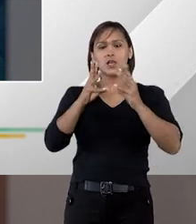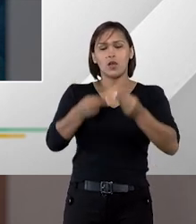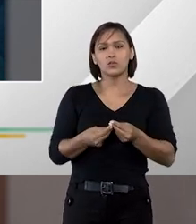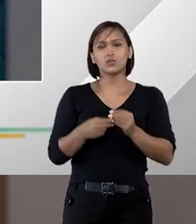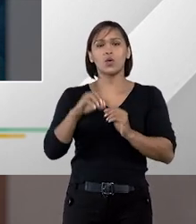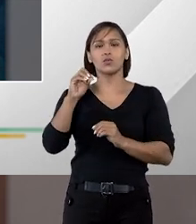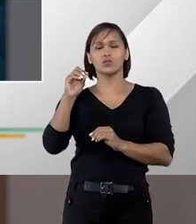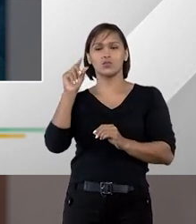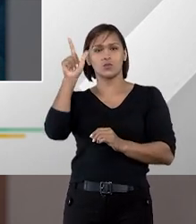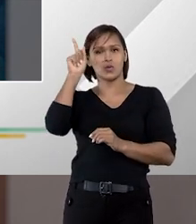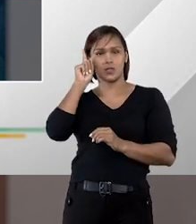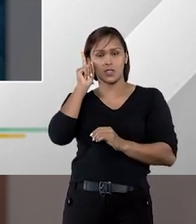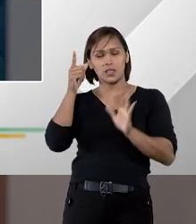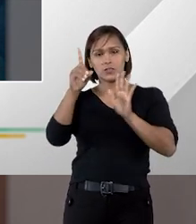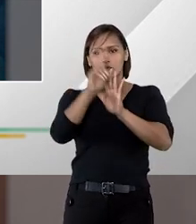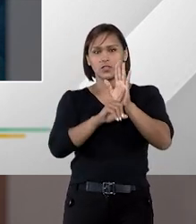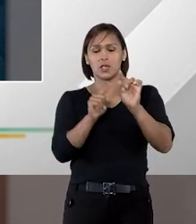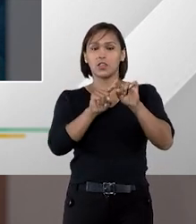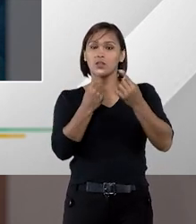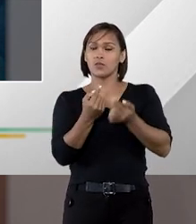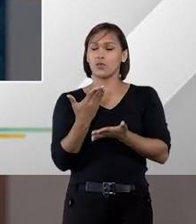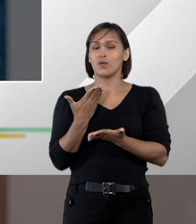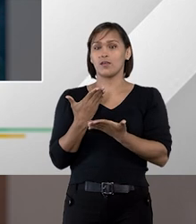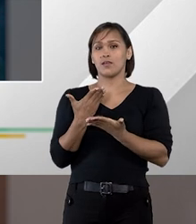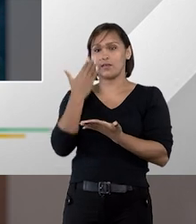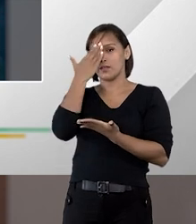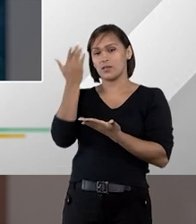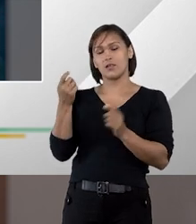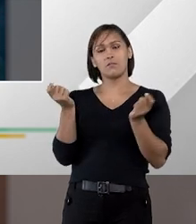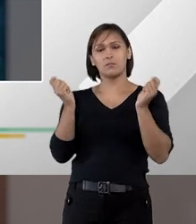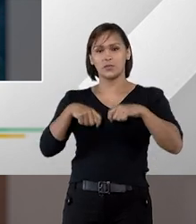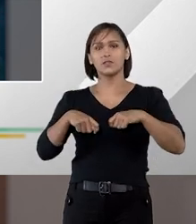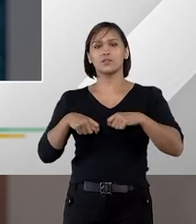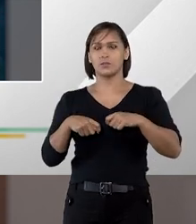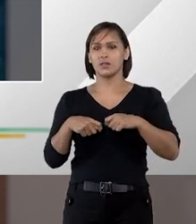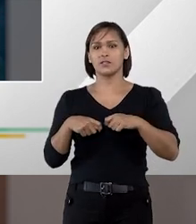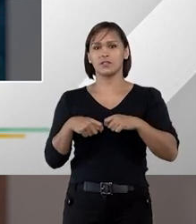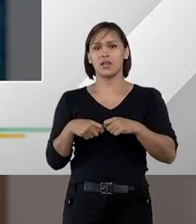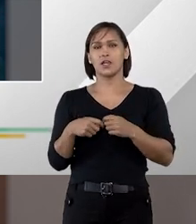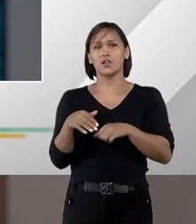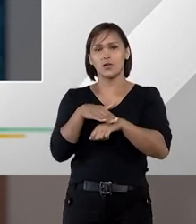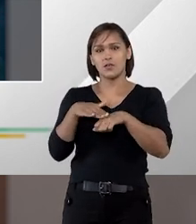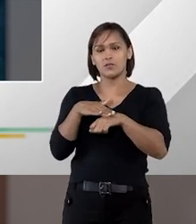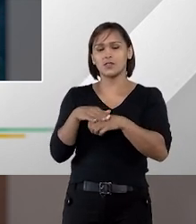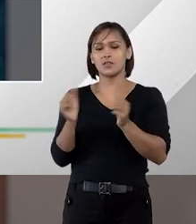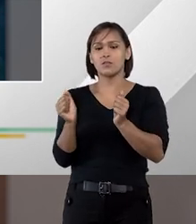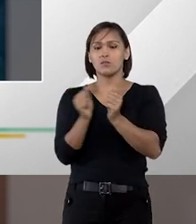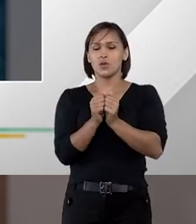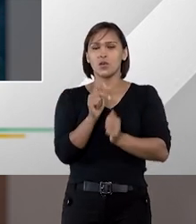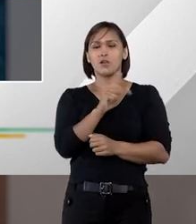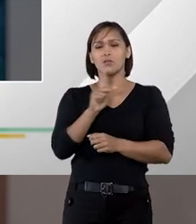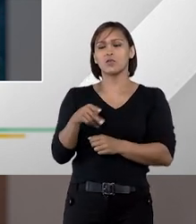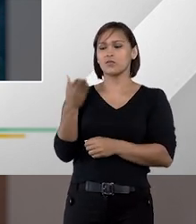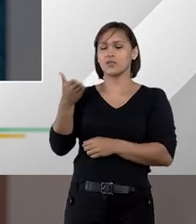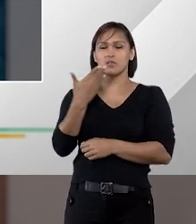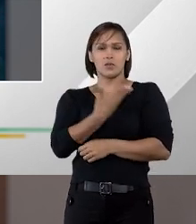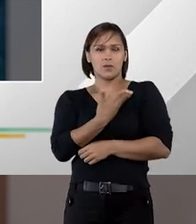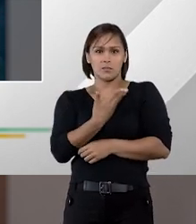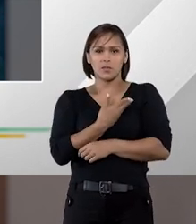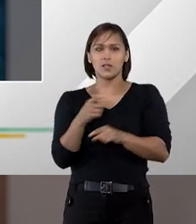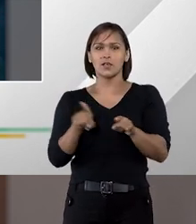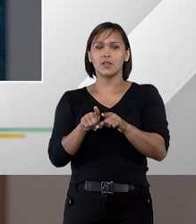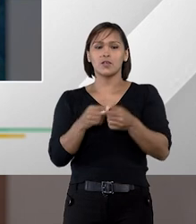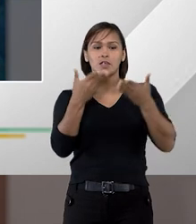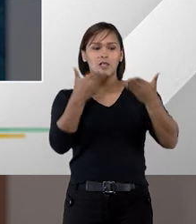programa Entender Direito agradeço também a possibilidade de conversar um pouco ao lado do querido professor Matheus Carvalho